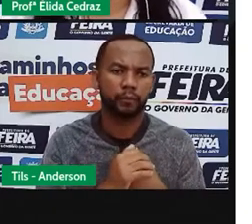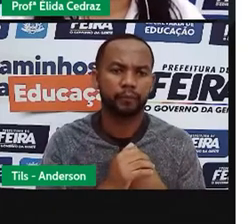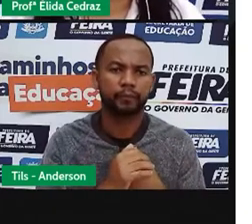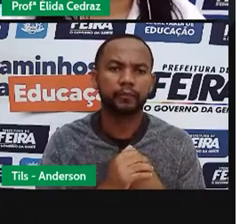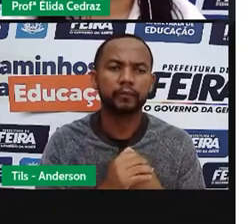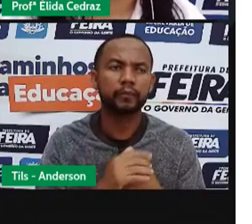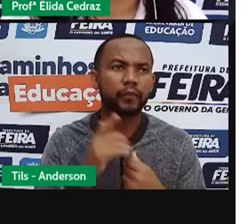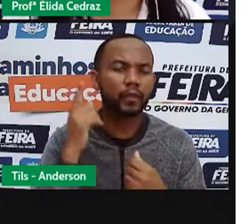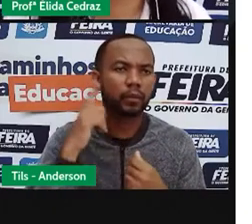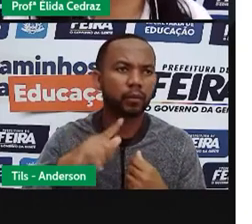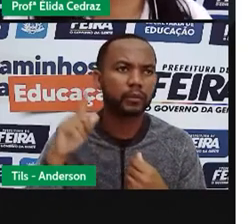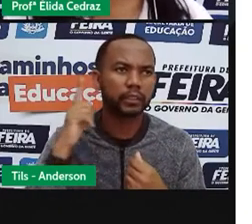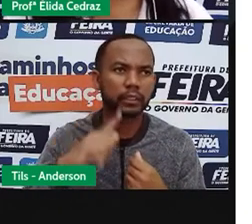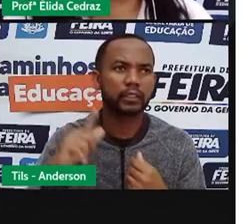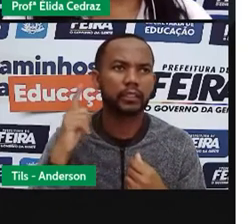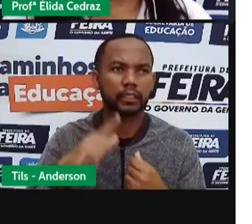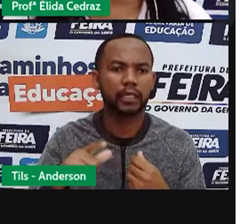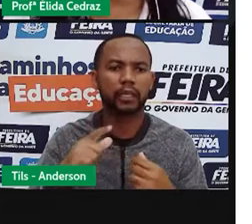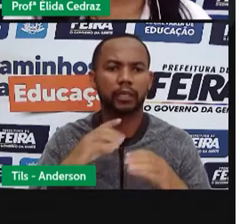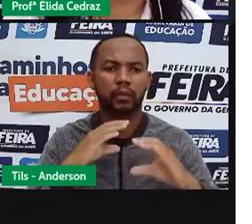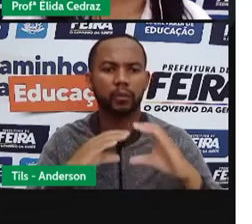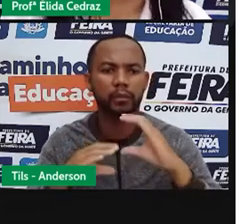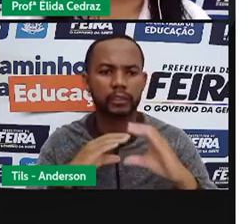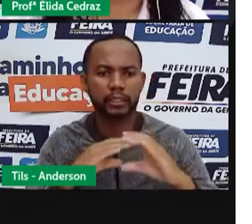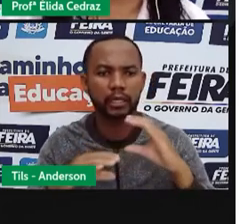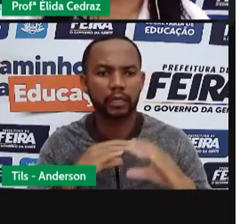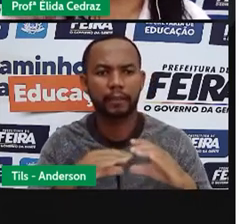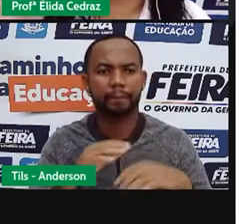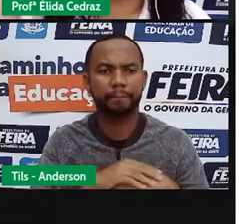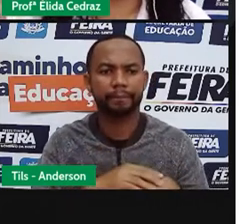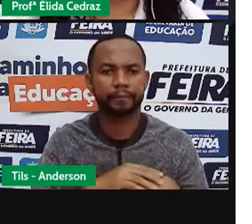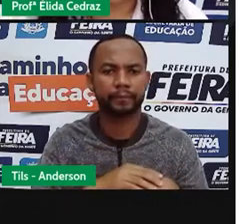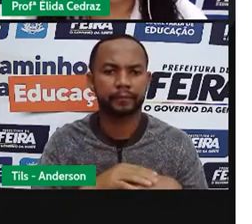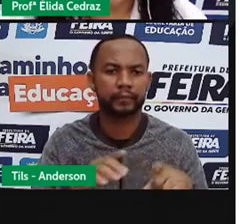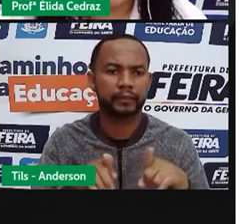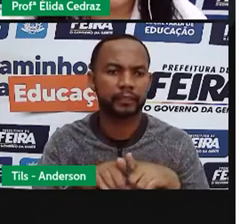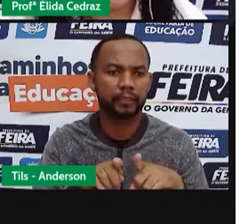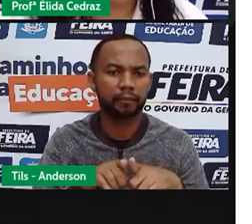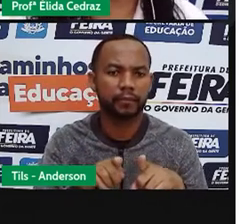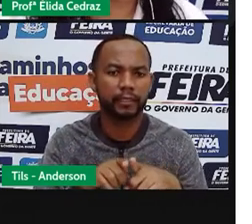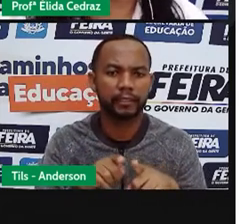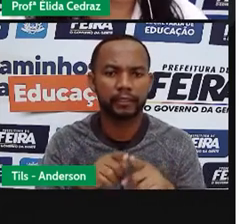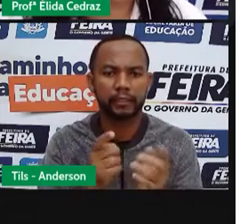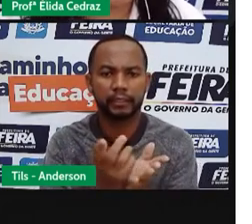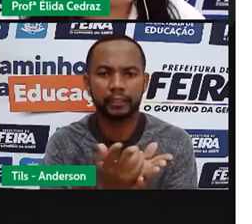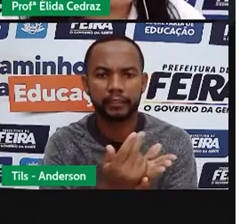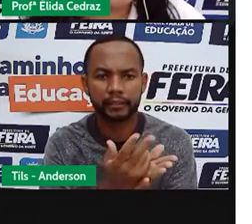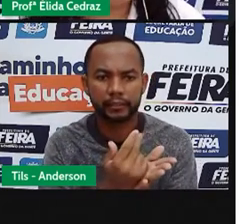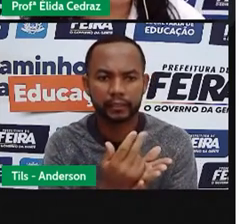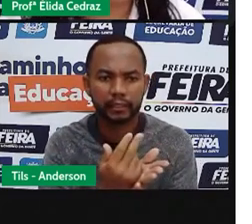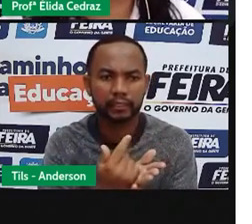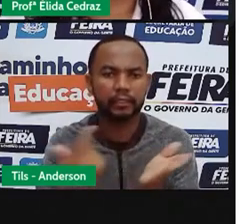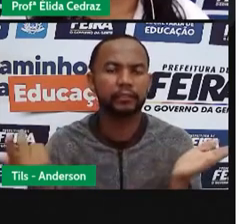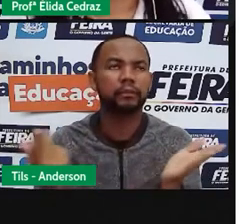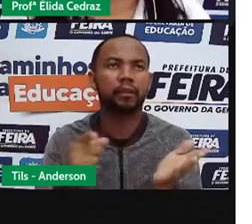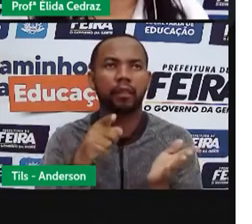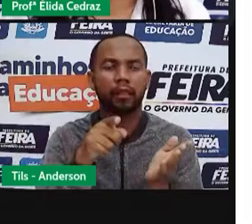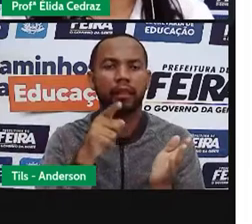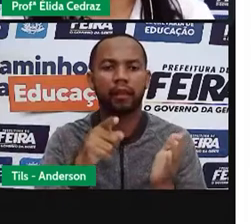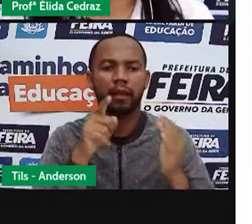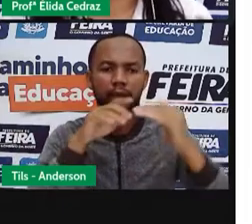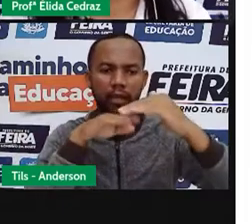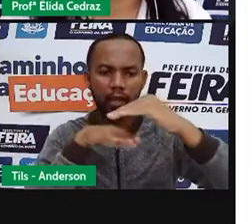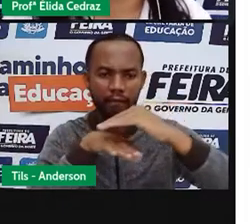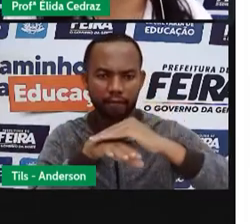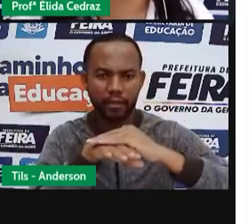conseguiam se comunicar. Aquele que fazia os desenhos, que registrava nas cavernas. E